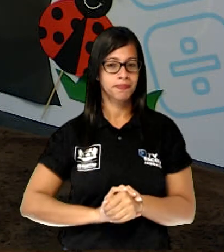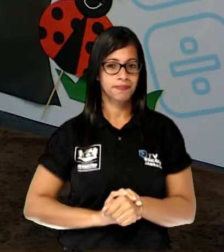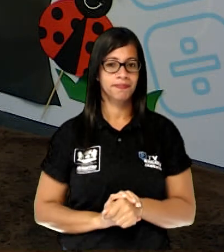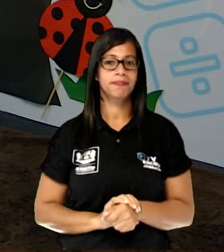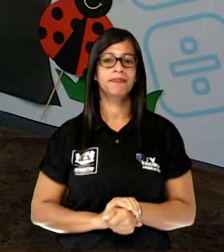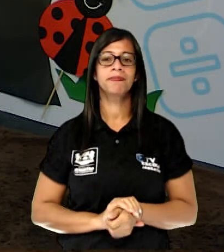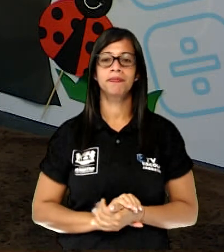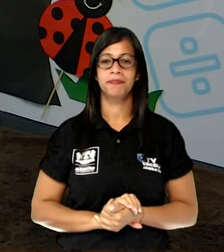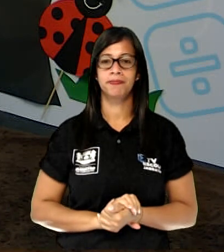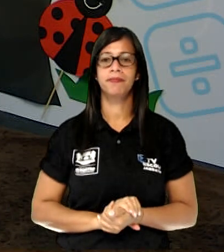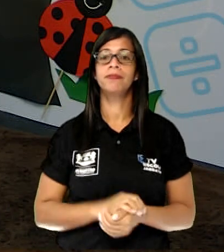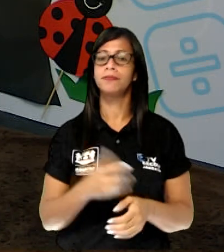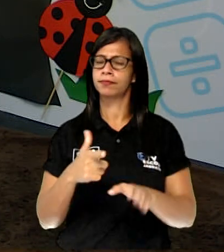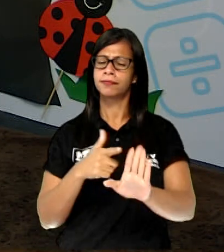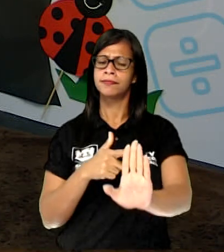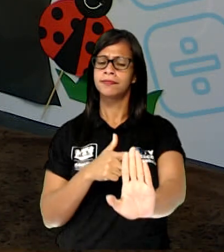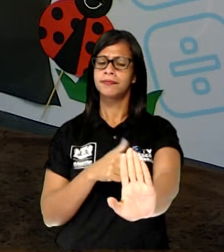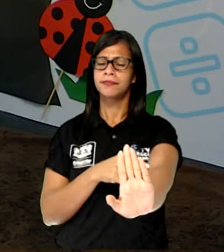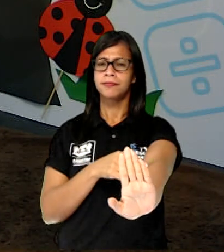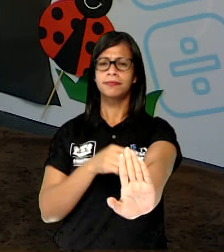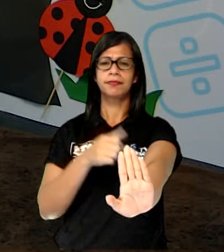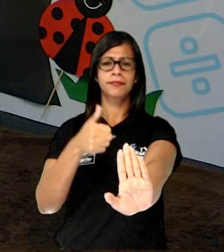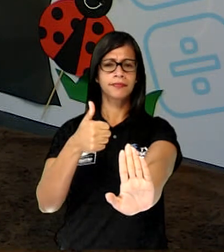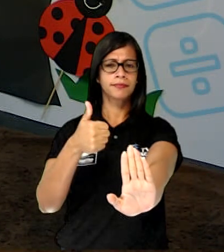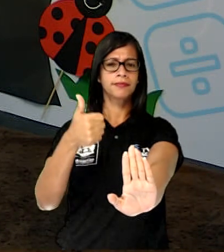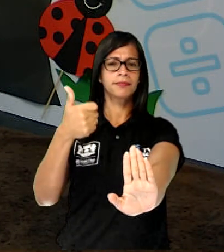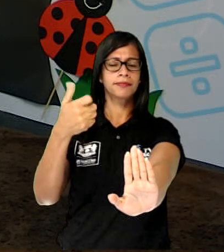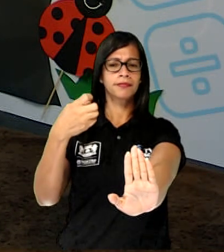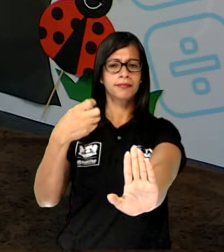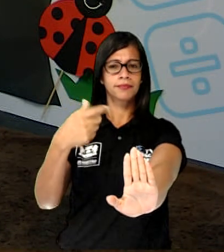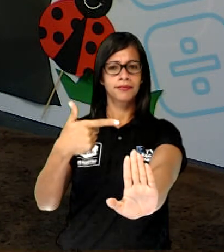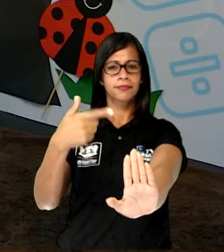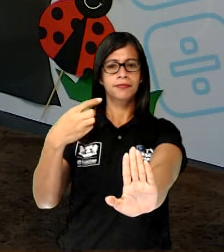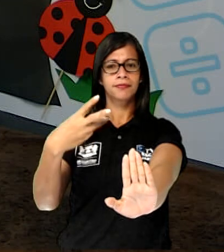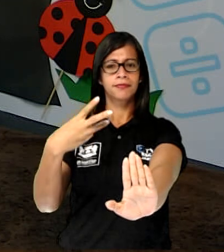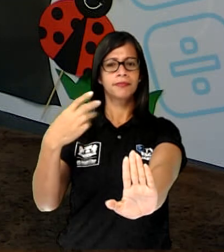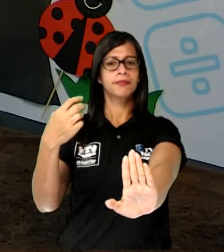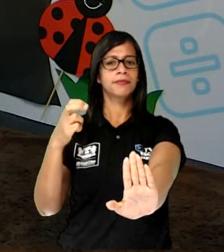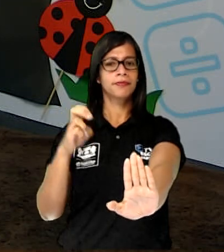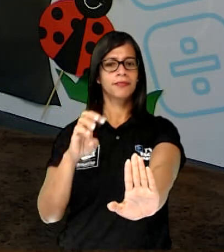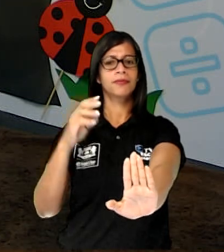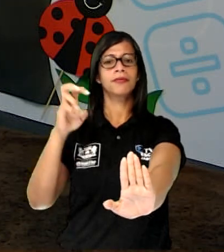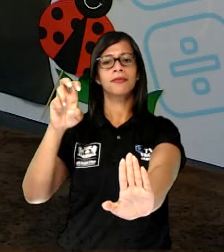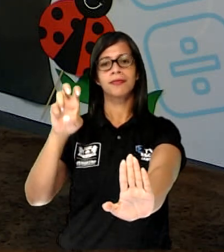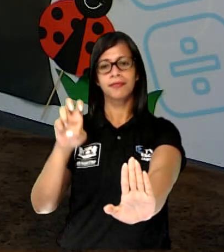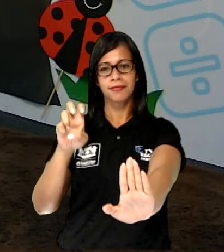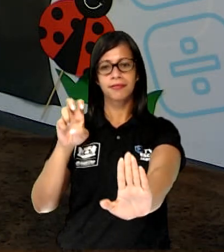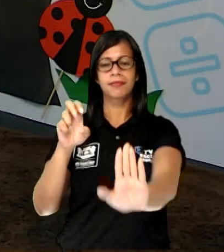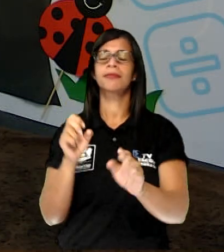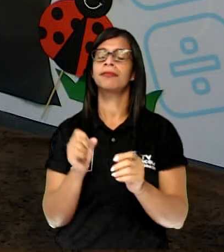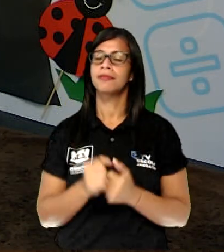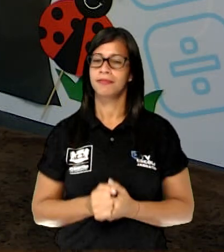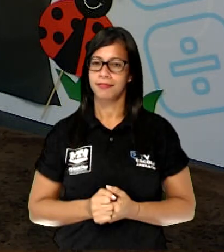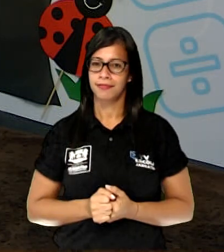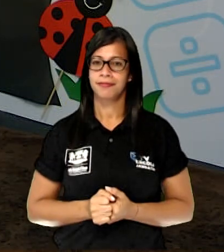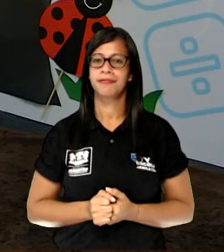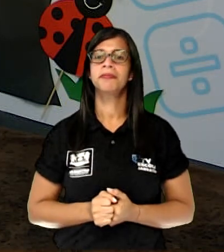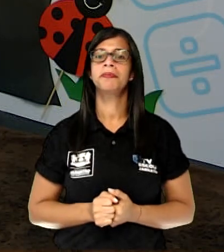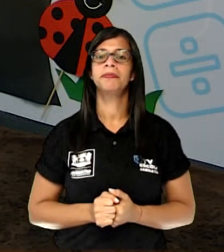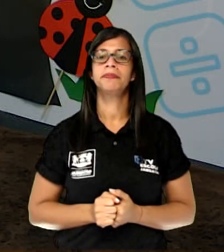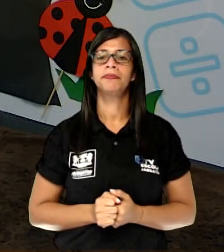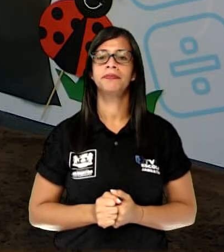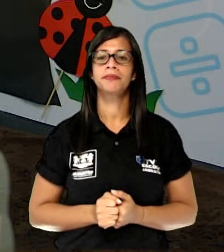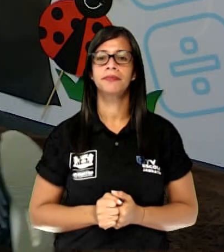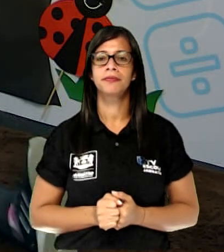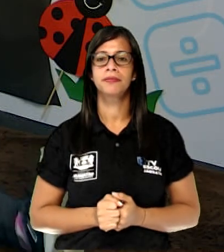reto no chão. Três, quatro, cinco. Muito bem, descansa. Agora você vai